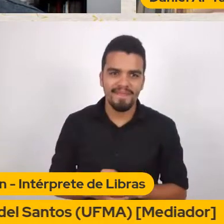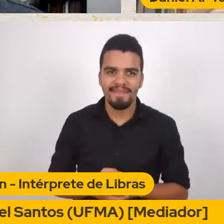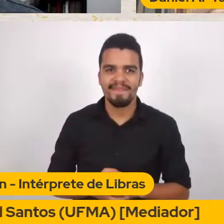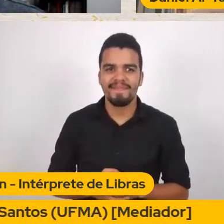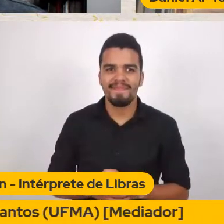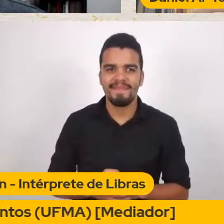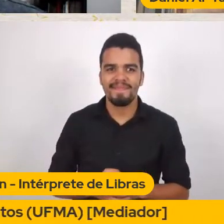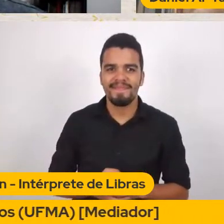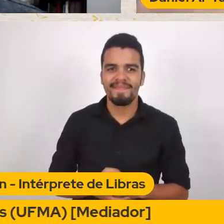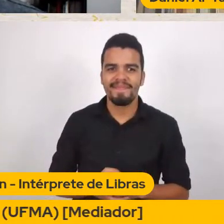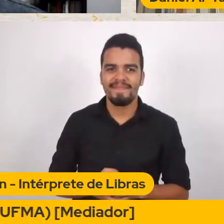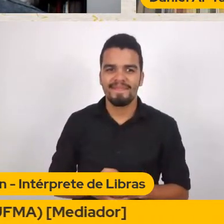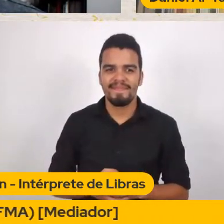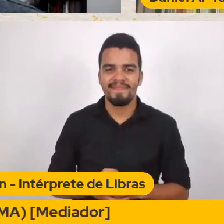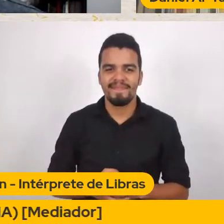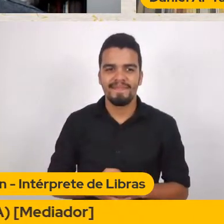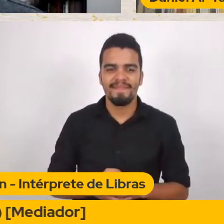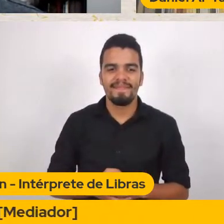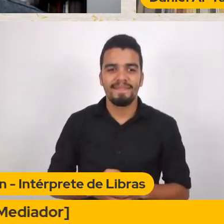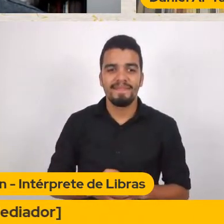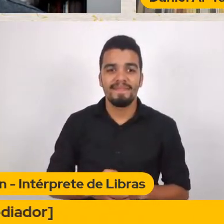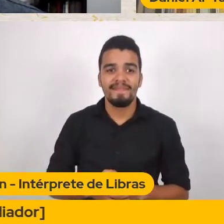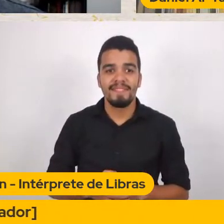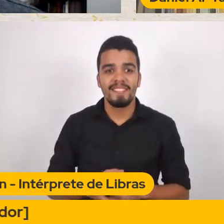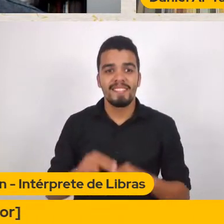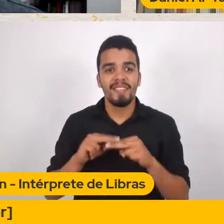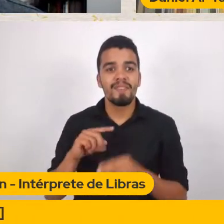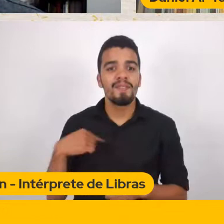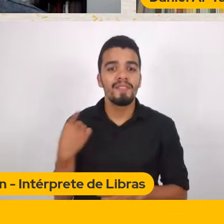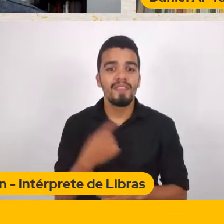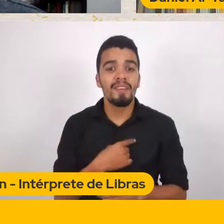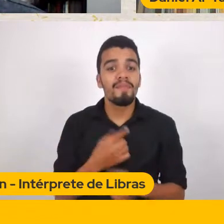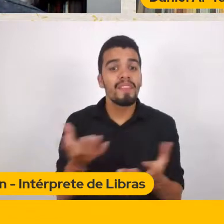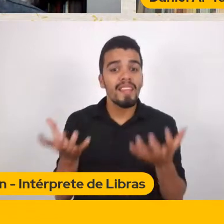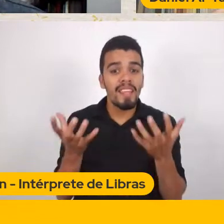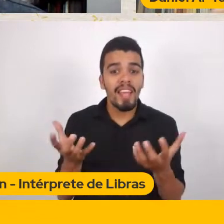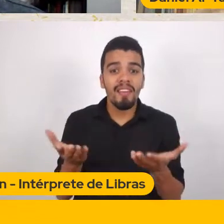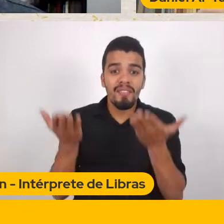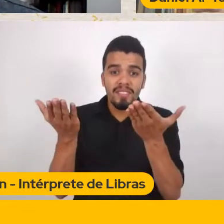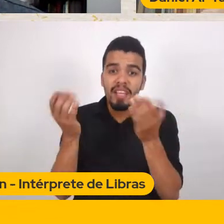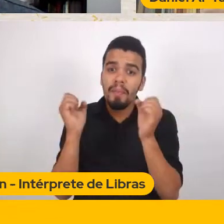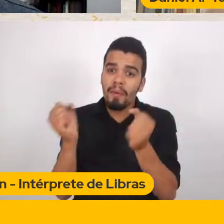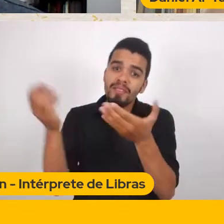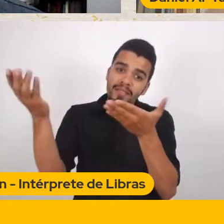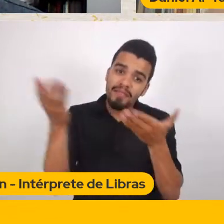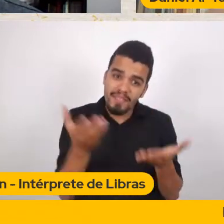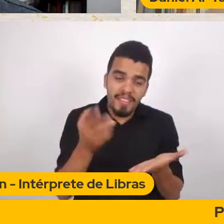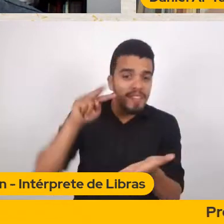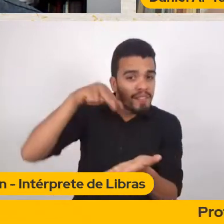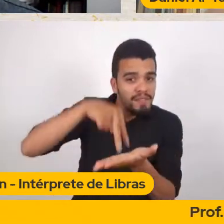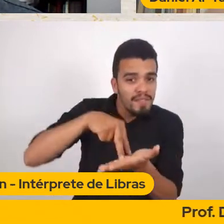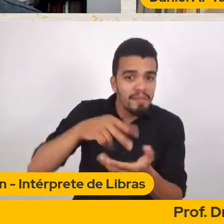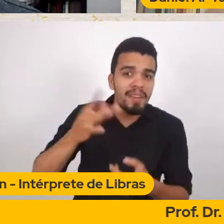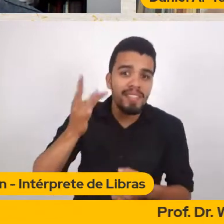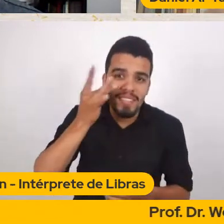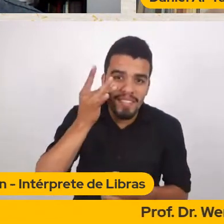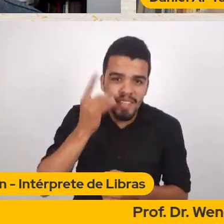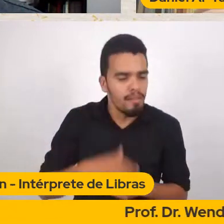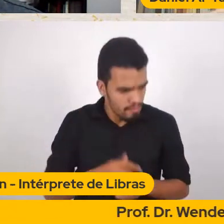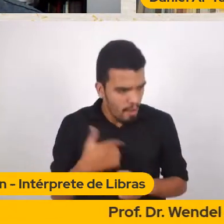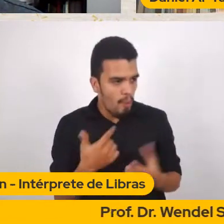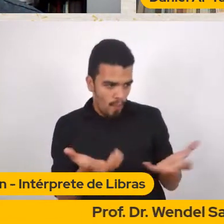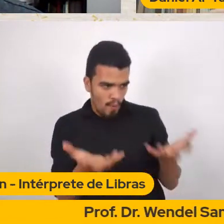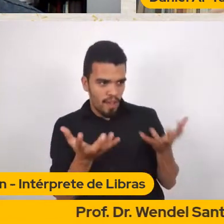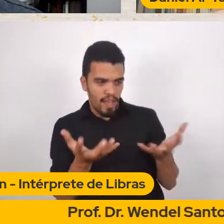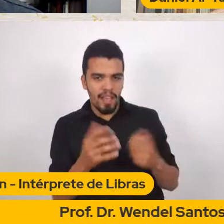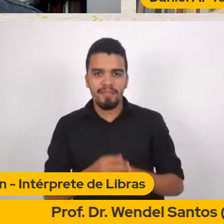Precisa E no final das contas A gente quer muito Que tu venhas Pessoalmente Né Claro Ah, eu quero Eu quero Quando tiver